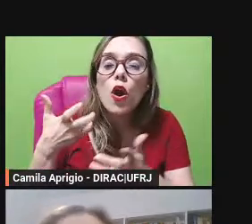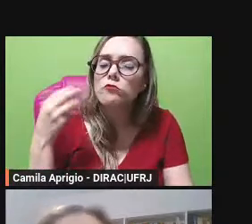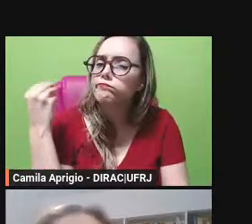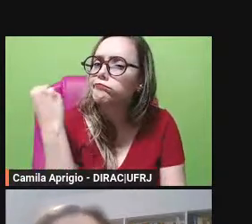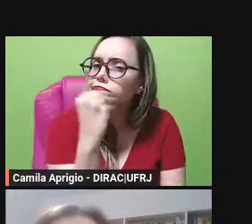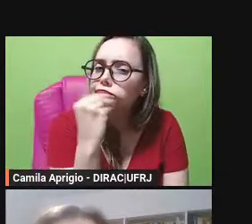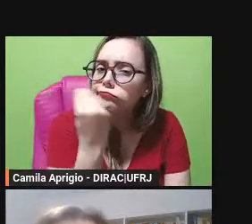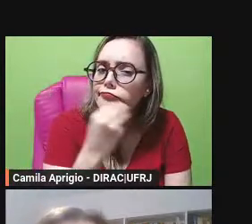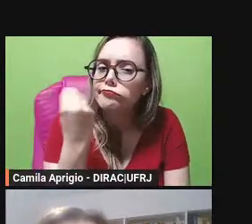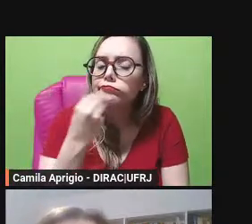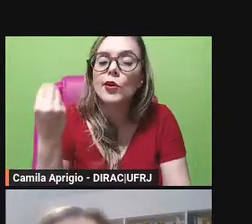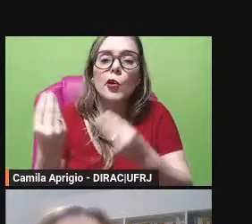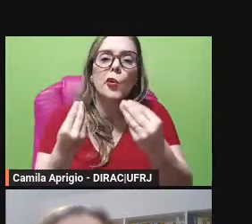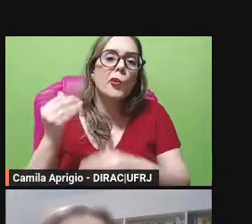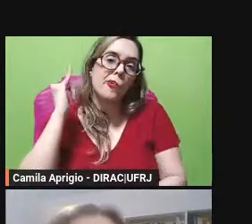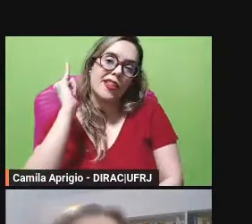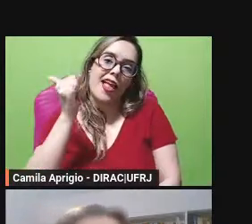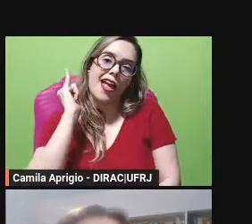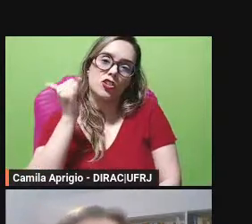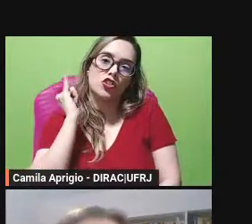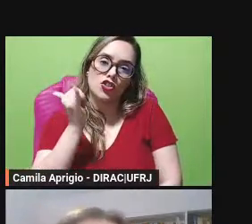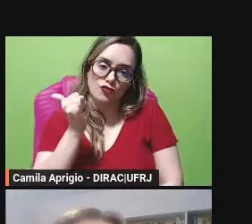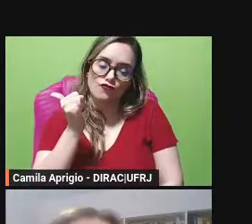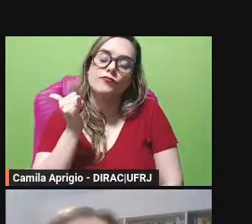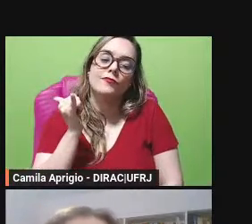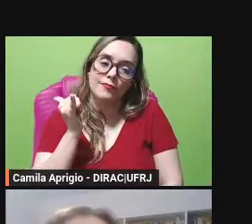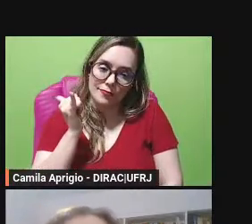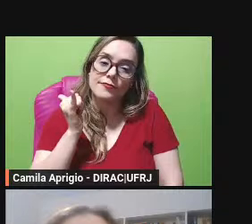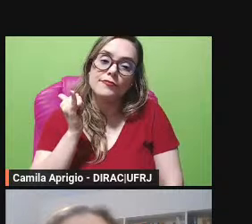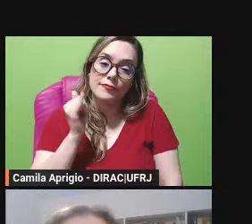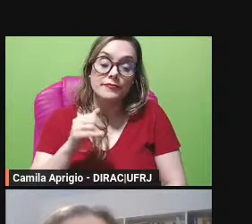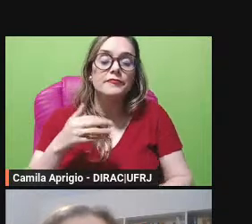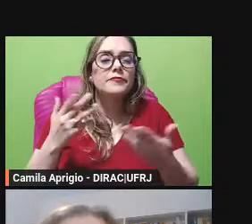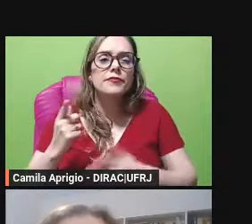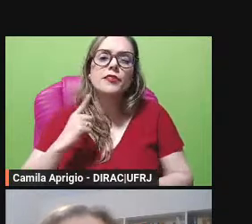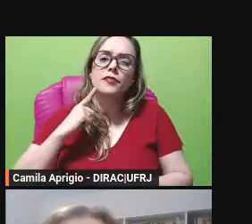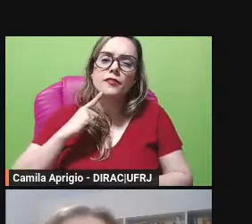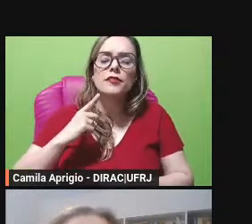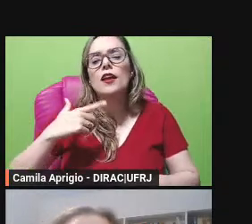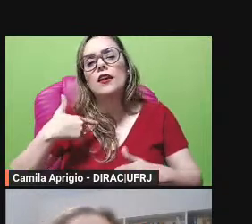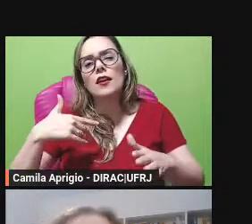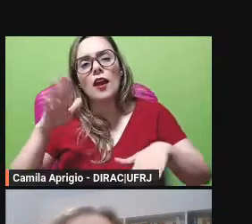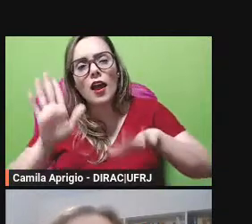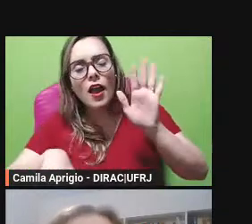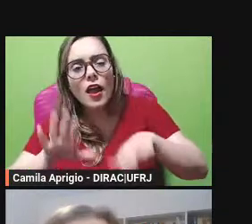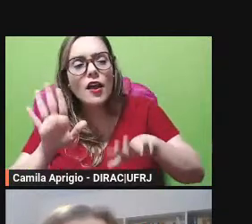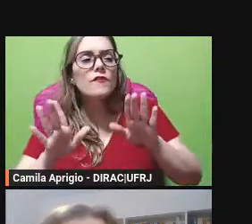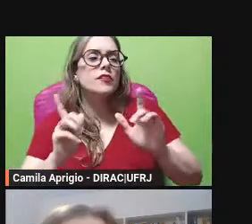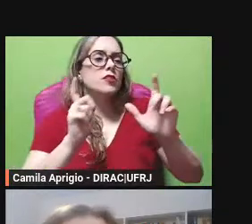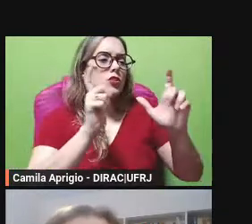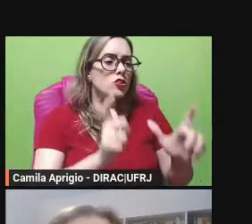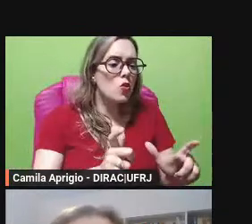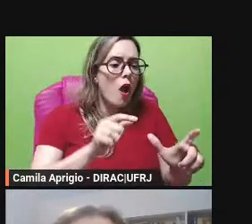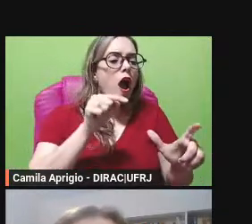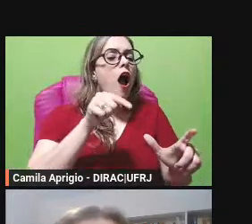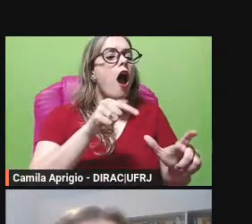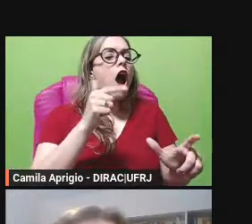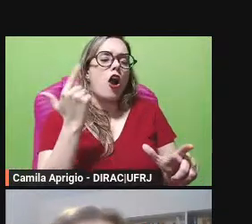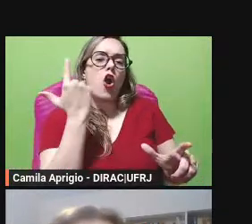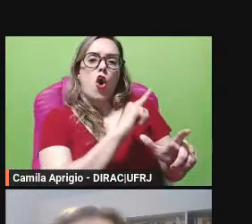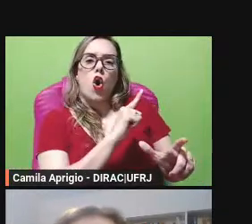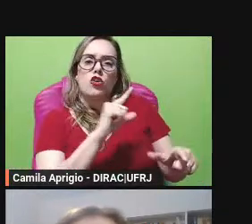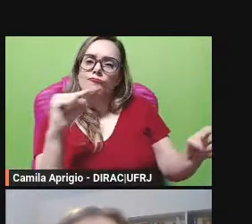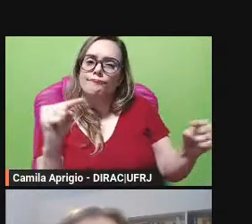usa uma narrativa e tanto num caso como no outro essa narrativa será necessariamente uma